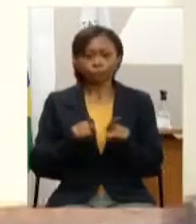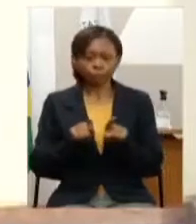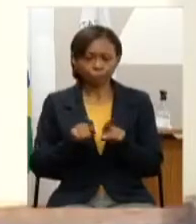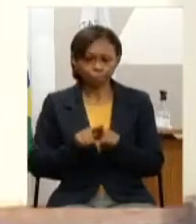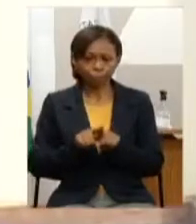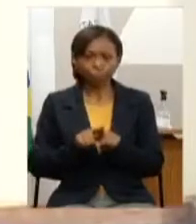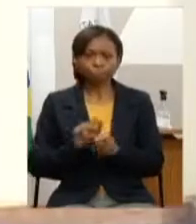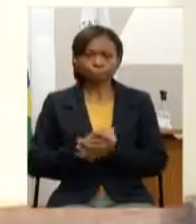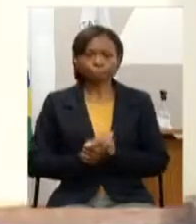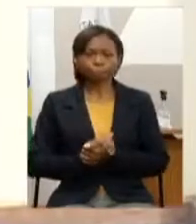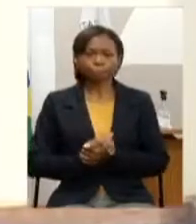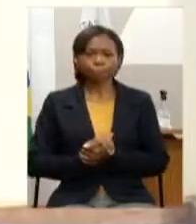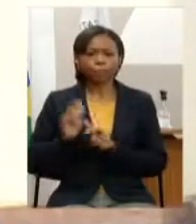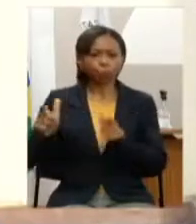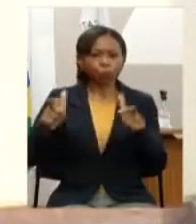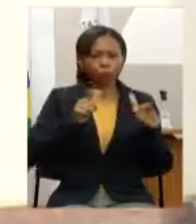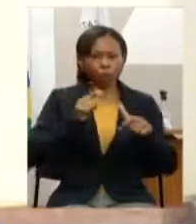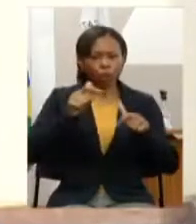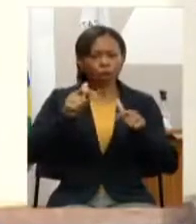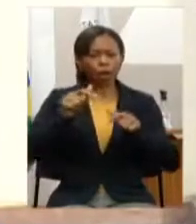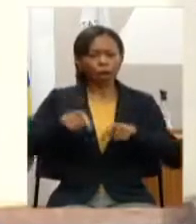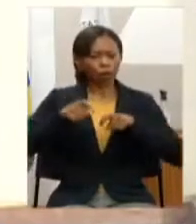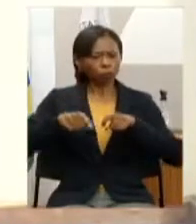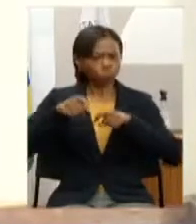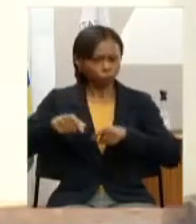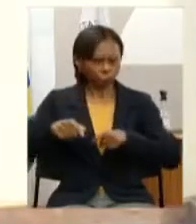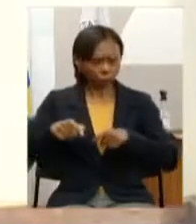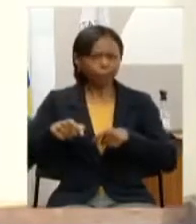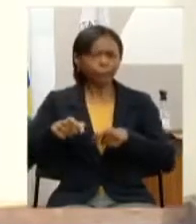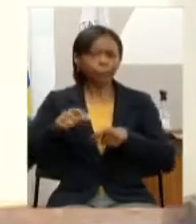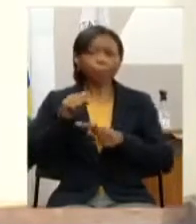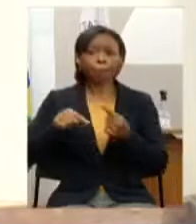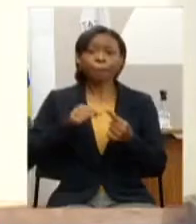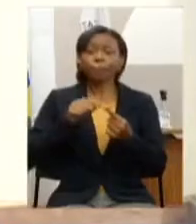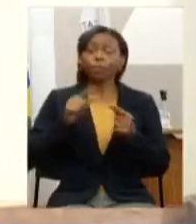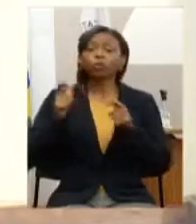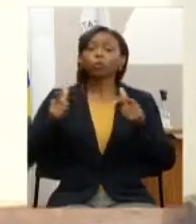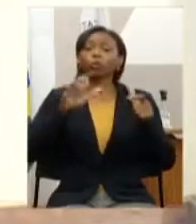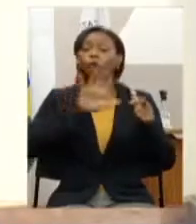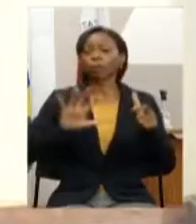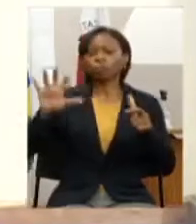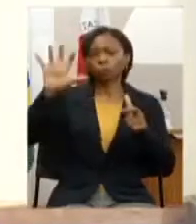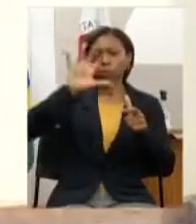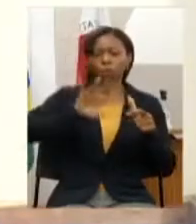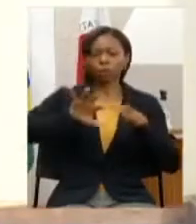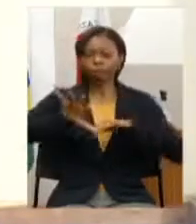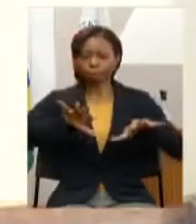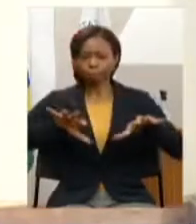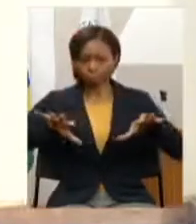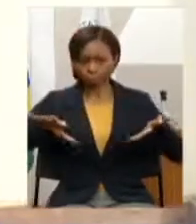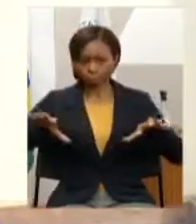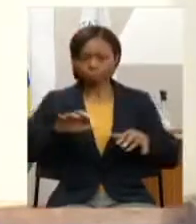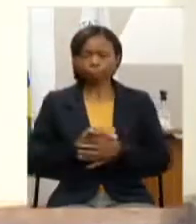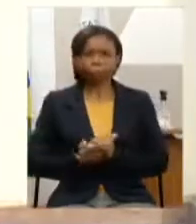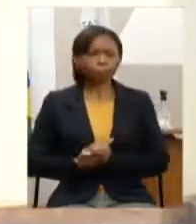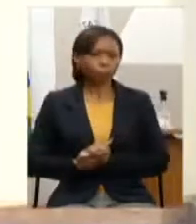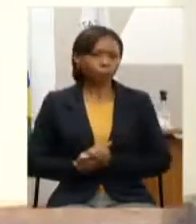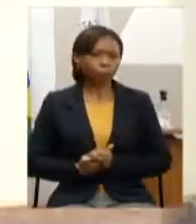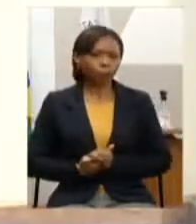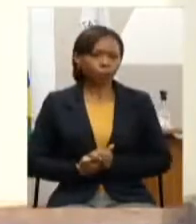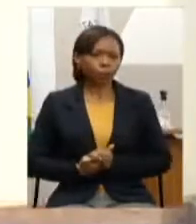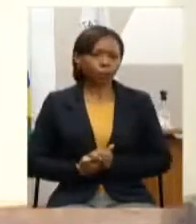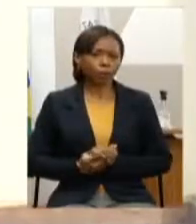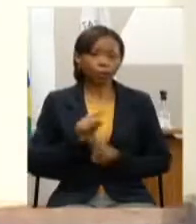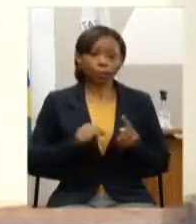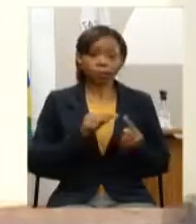famílias agrícolas EFAS e as escolas técnicas agrícolas das seguintes regiões intermediárias Barbacena Metafísica